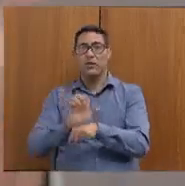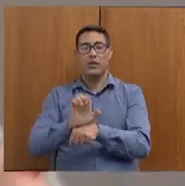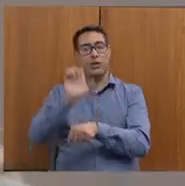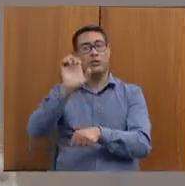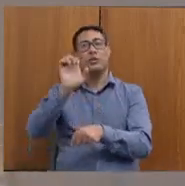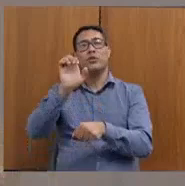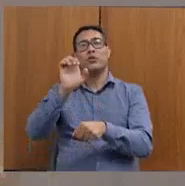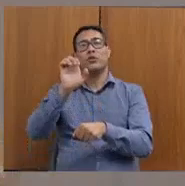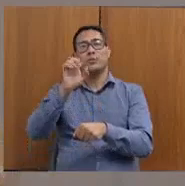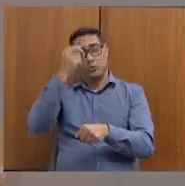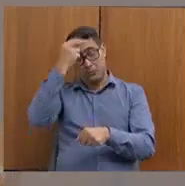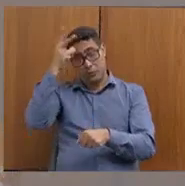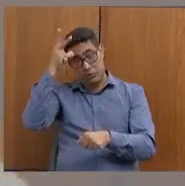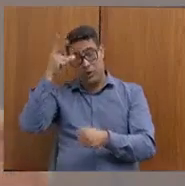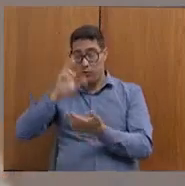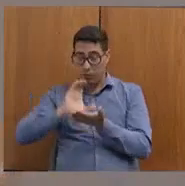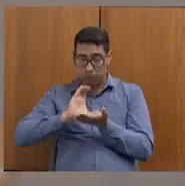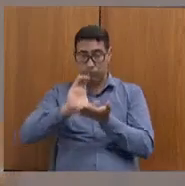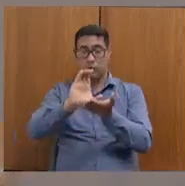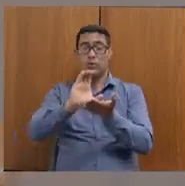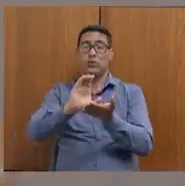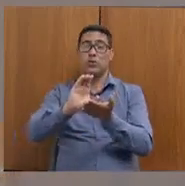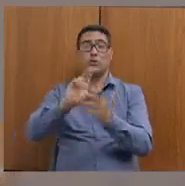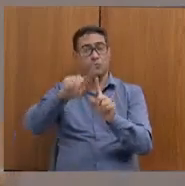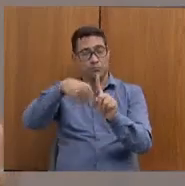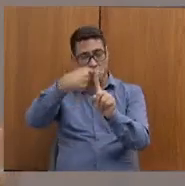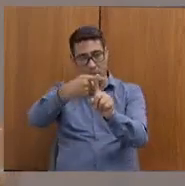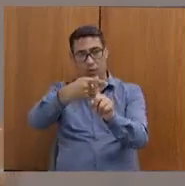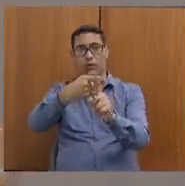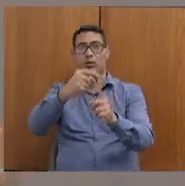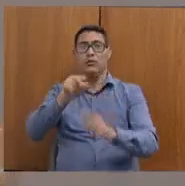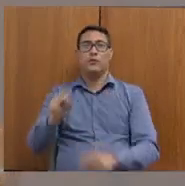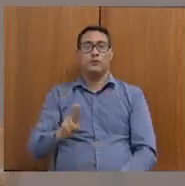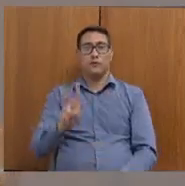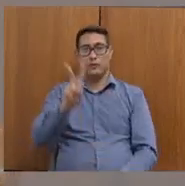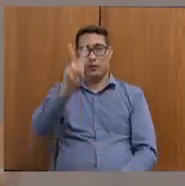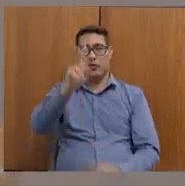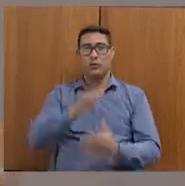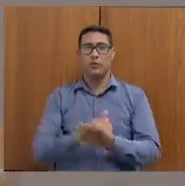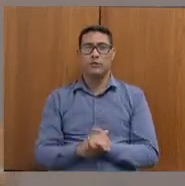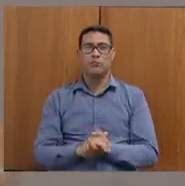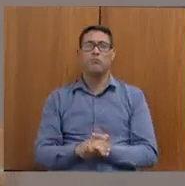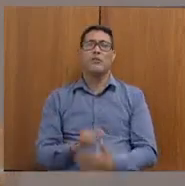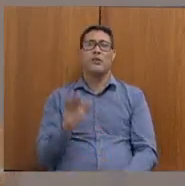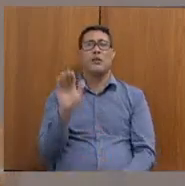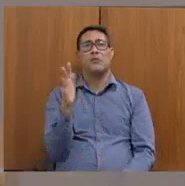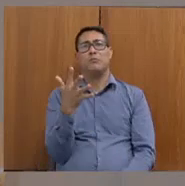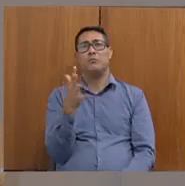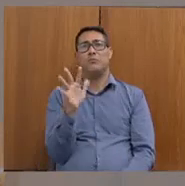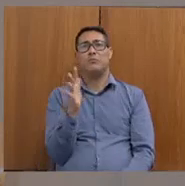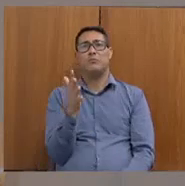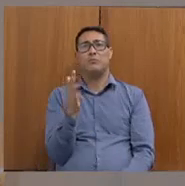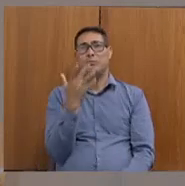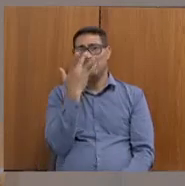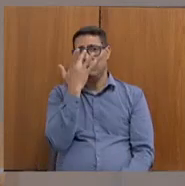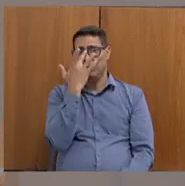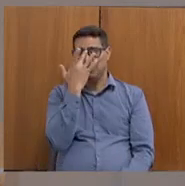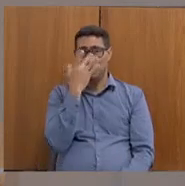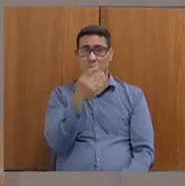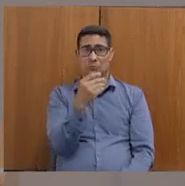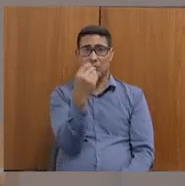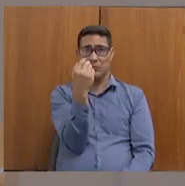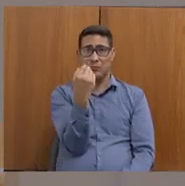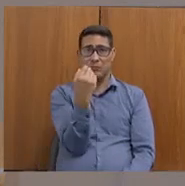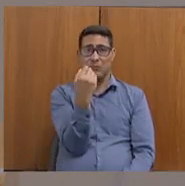e colocando mais um valor. Nós estamos, acho que, em termos de 30,